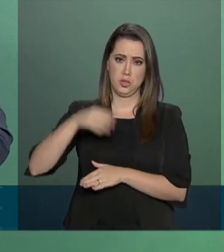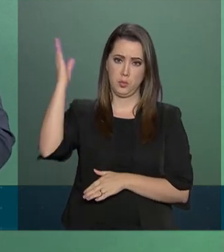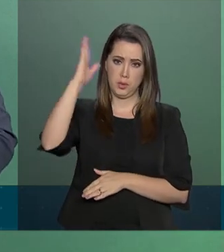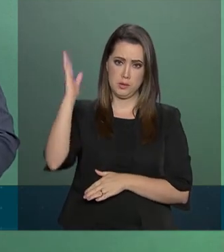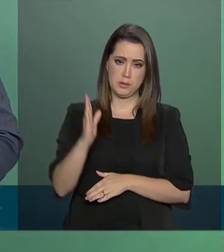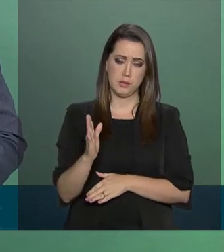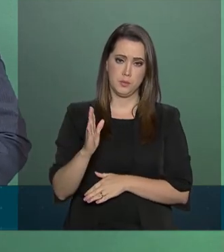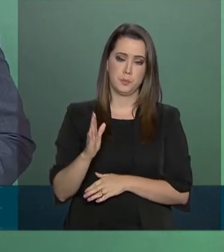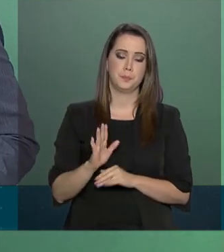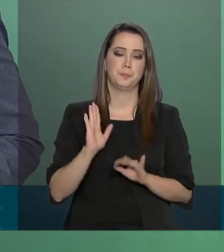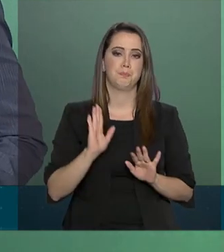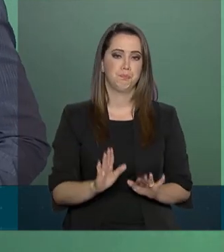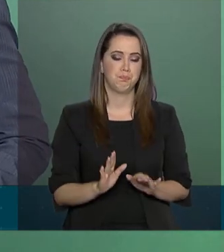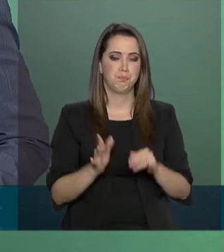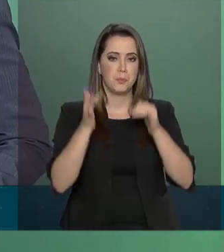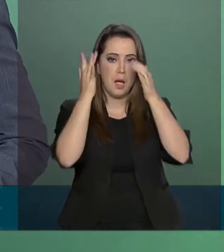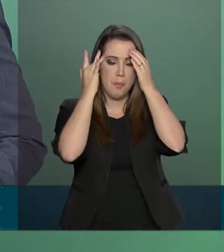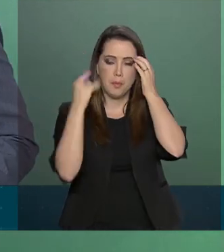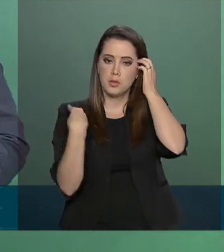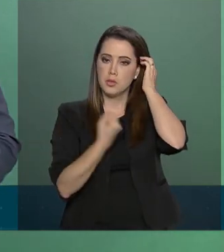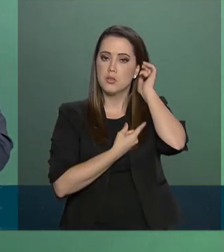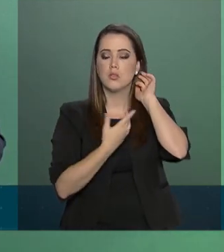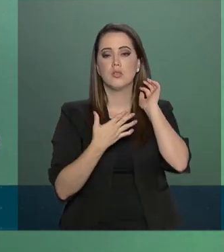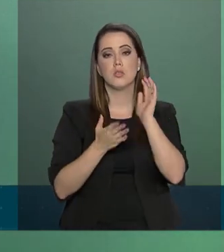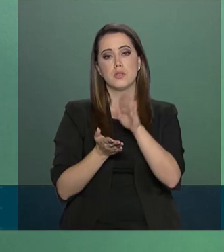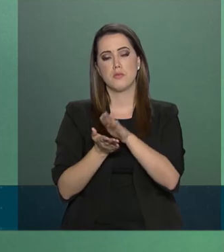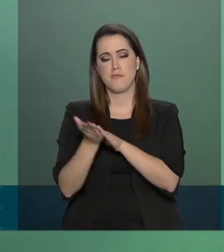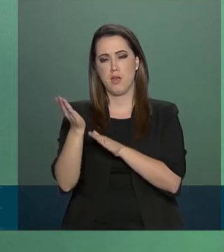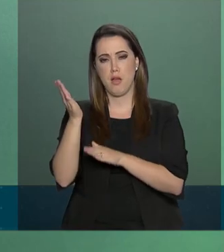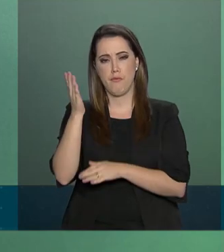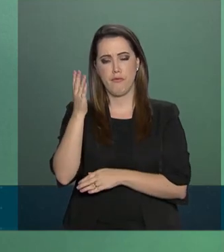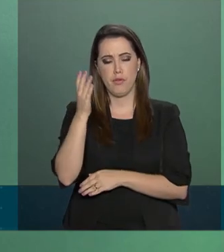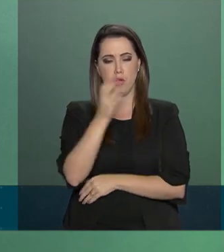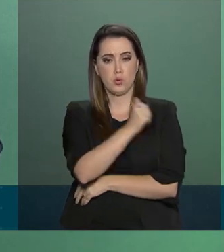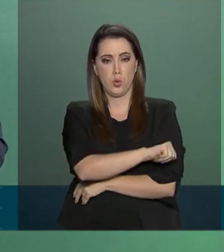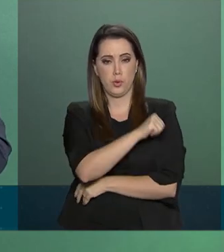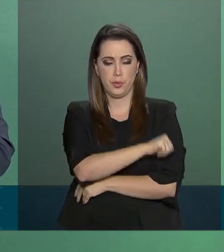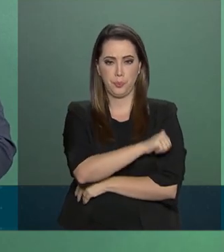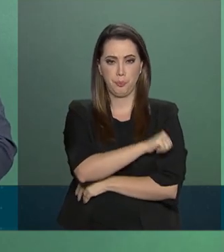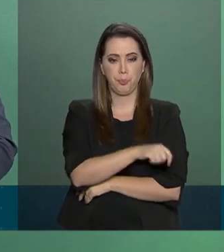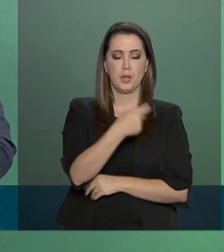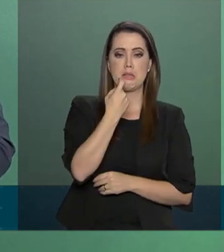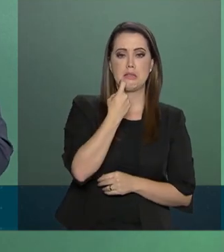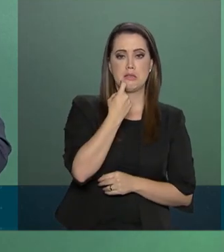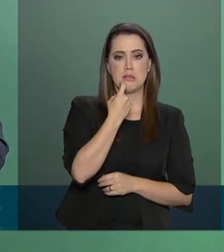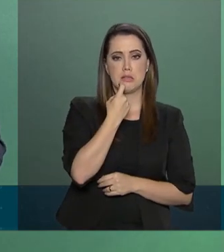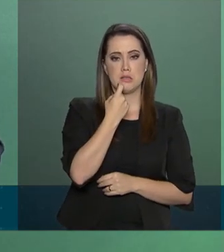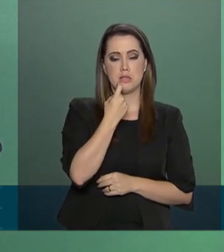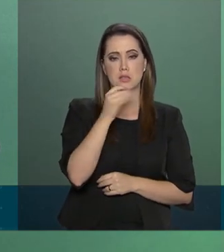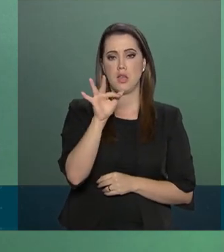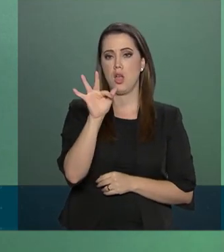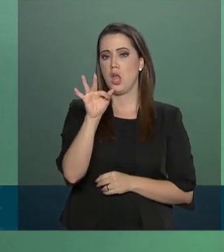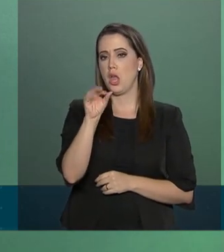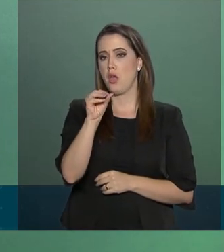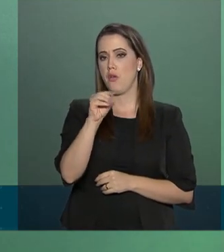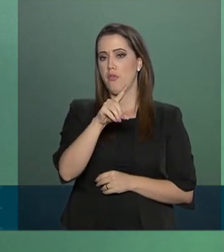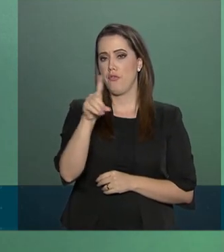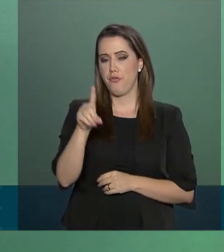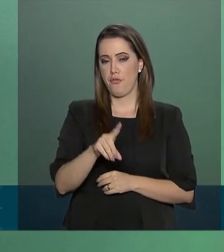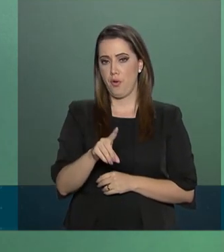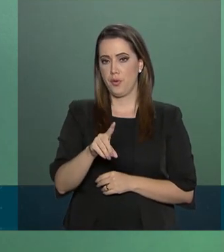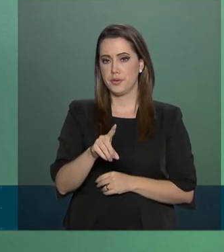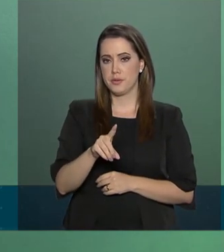Então, amanhã vamos ao Rio de Janeiro, na sexta-feira vamos à Foz do Iguaçu e Curitiba.